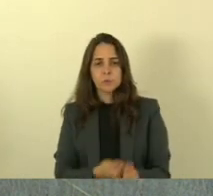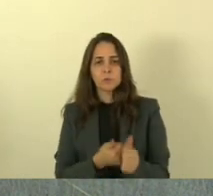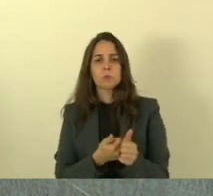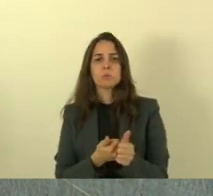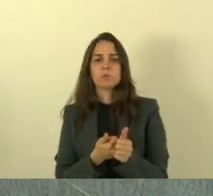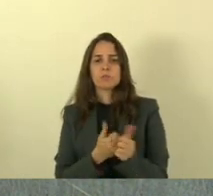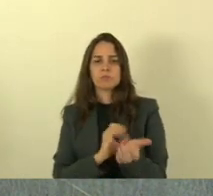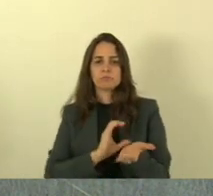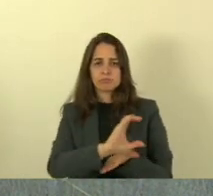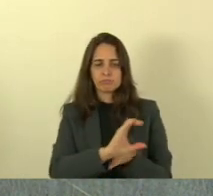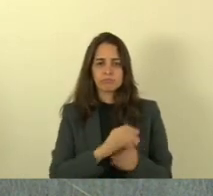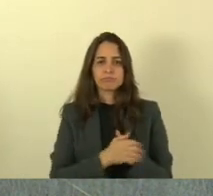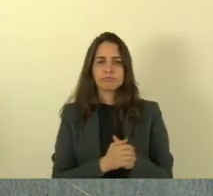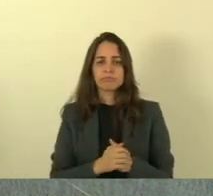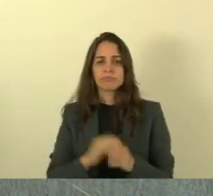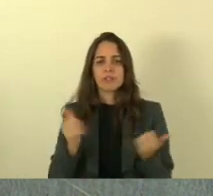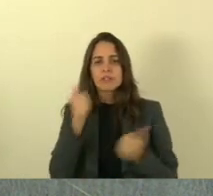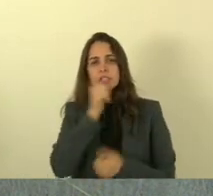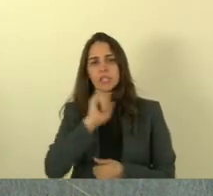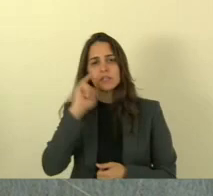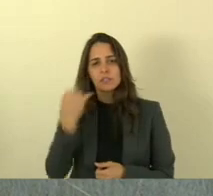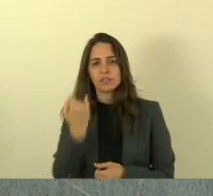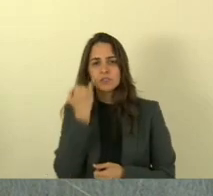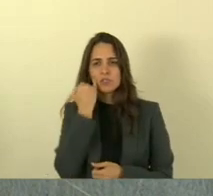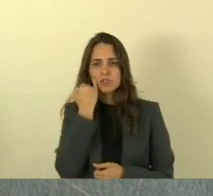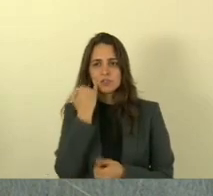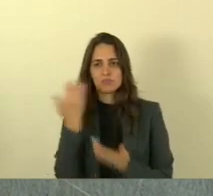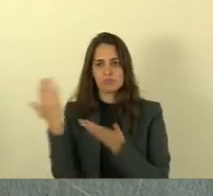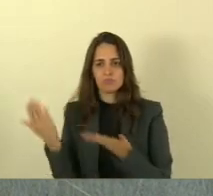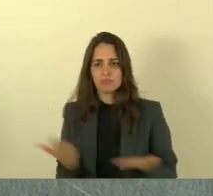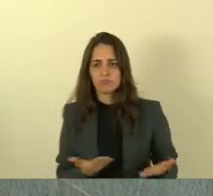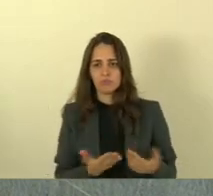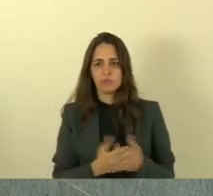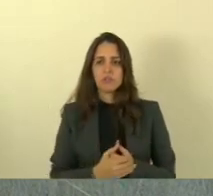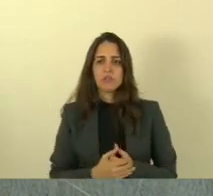emendas aí no destaque deputada Janete Sá vossa excelência está com a palavra